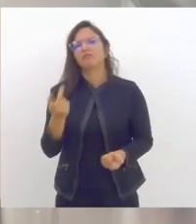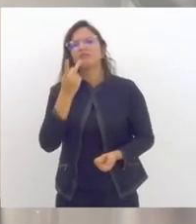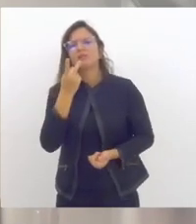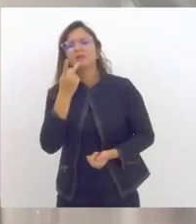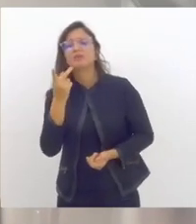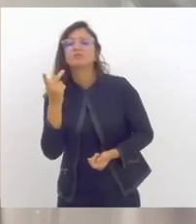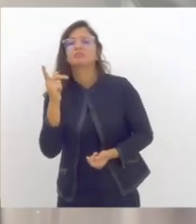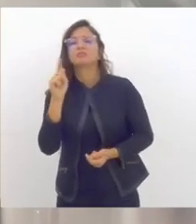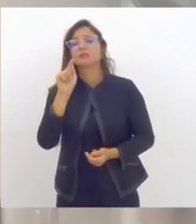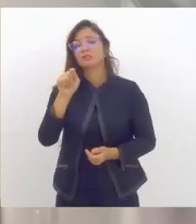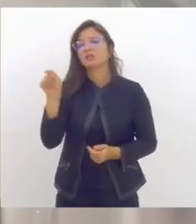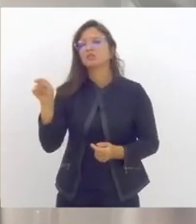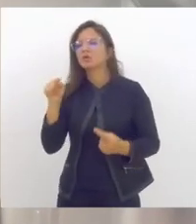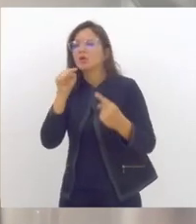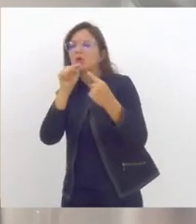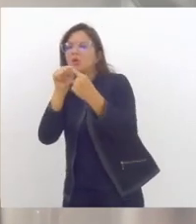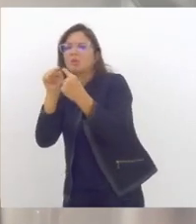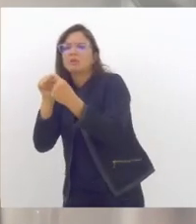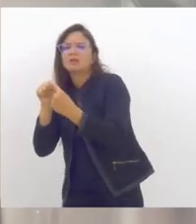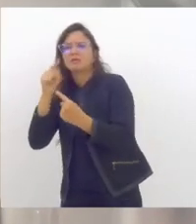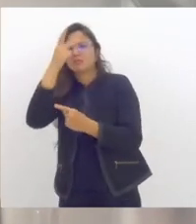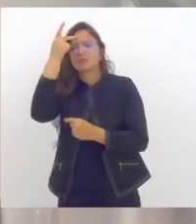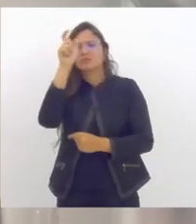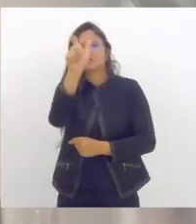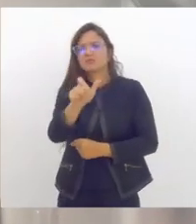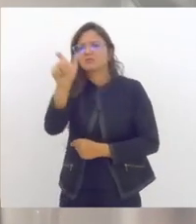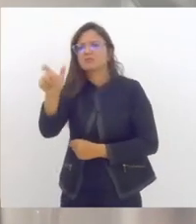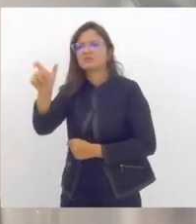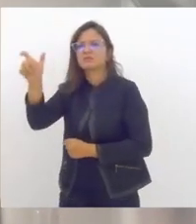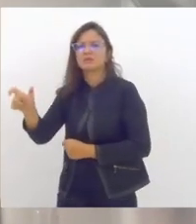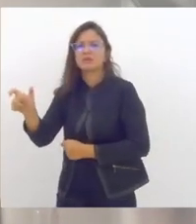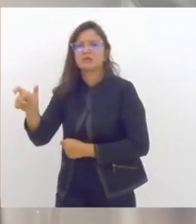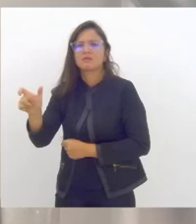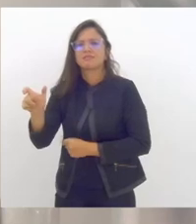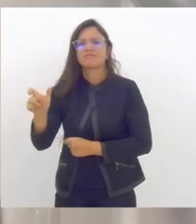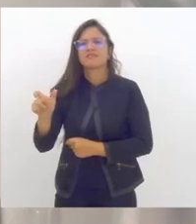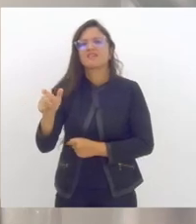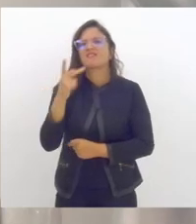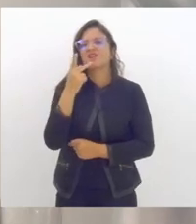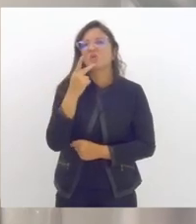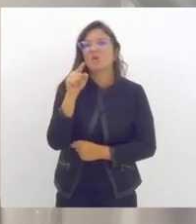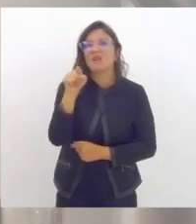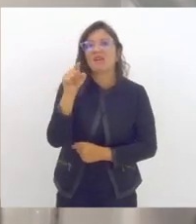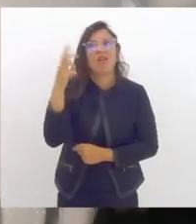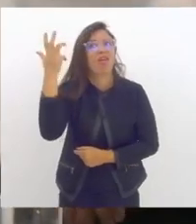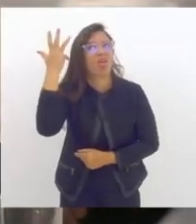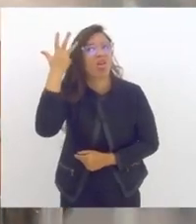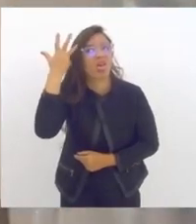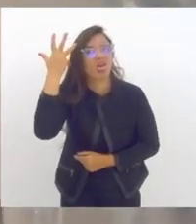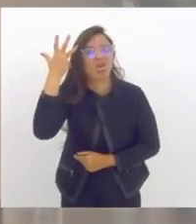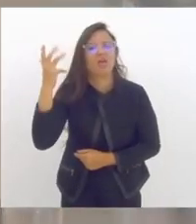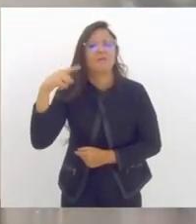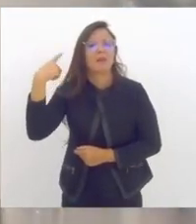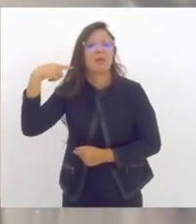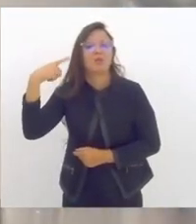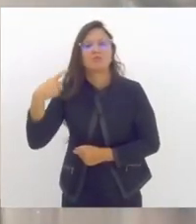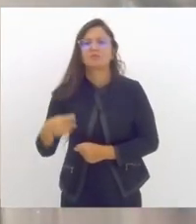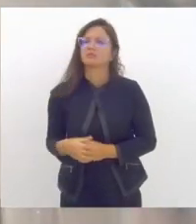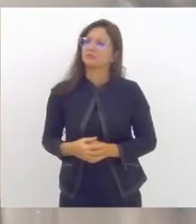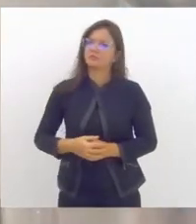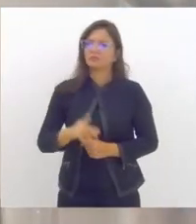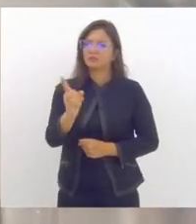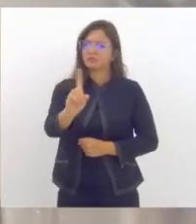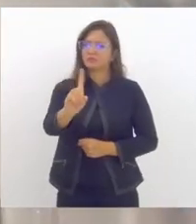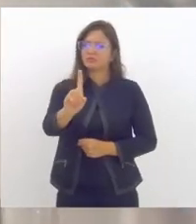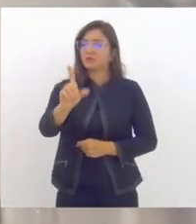das pessoas que a nossa sociedade costuma chamar pejorativamente de loucos. Mas não. Saúde